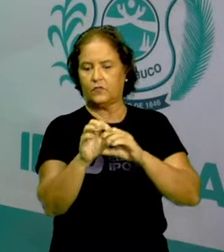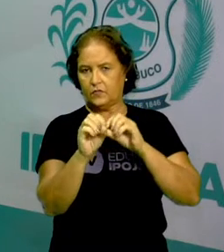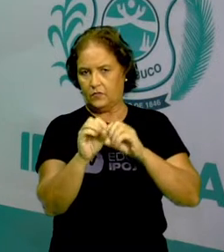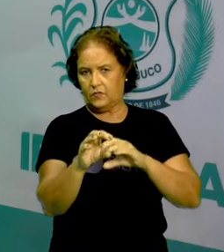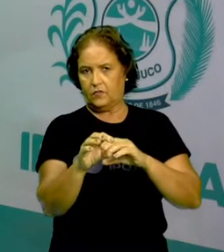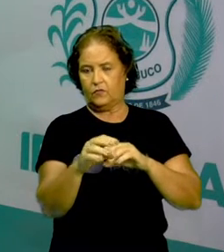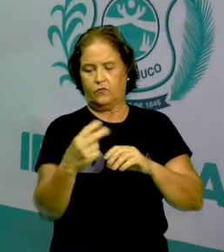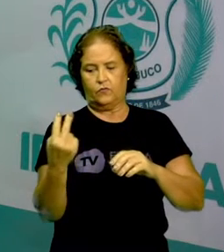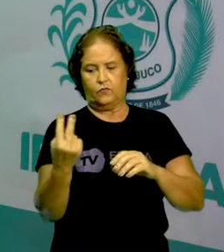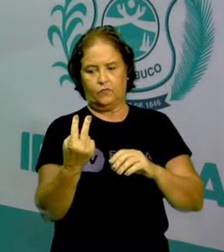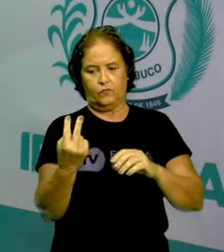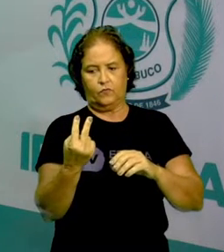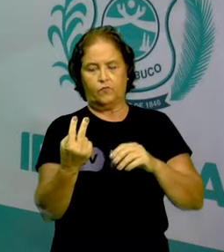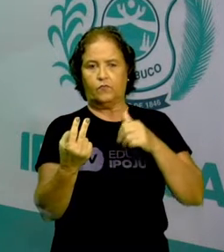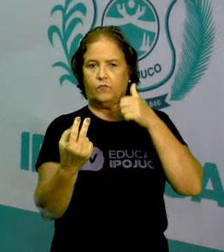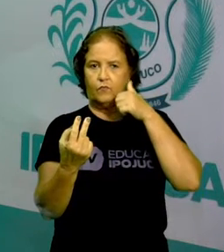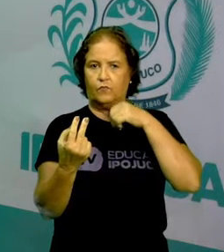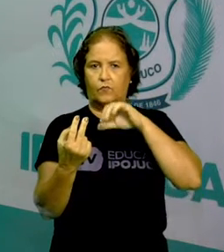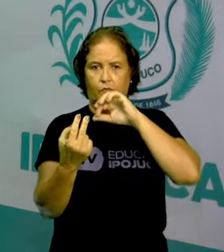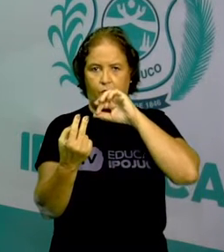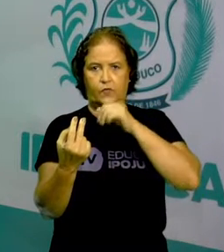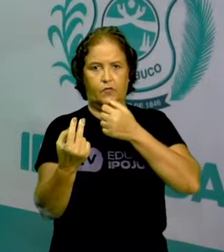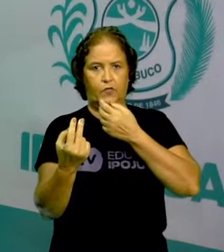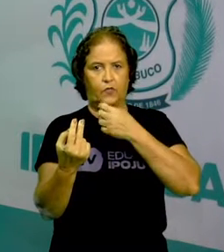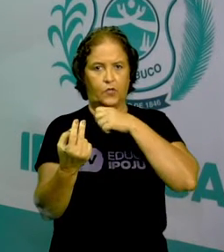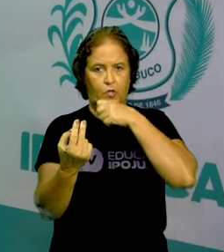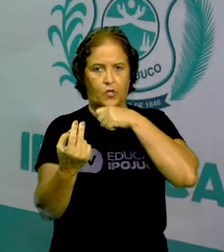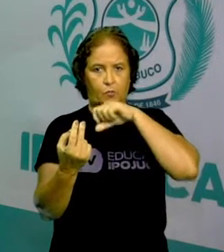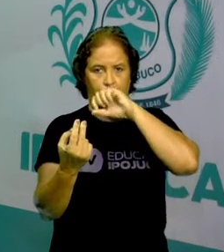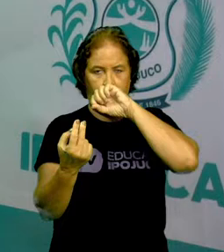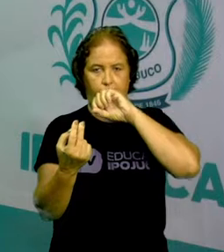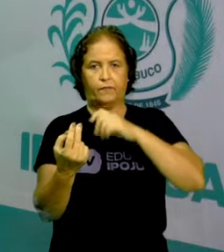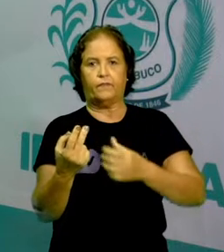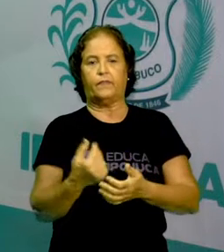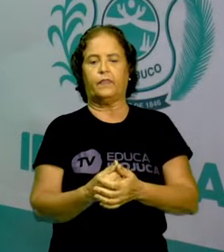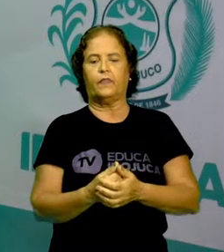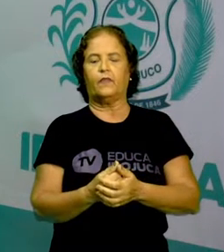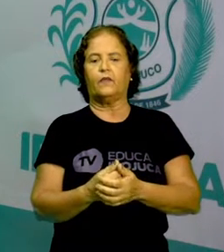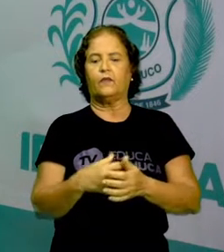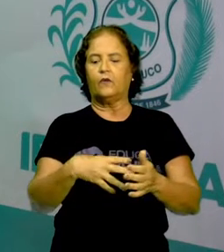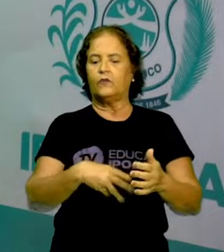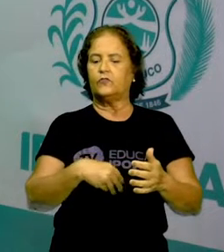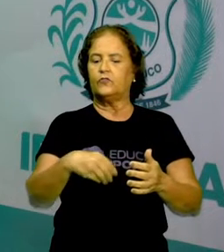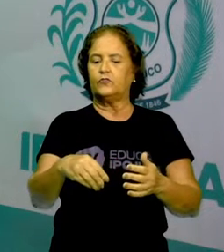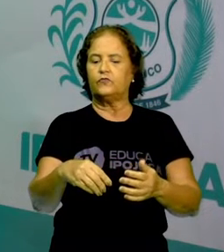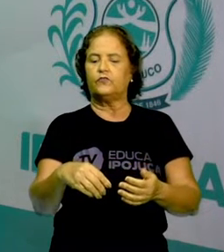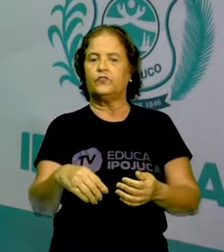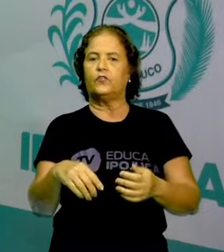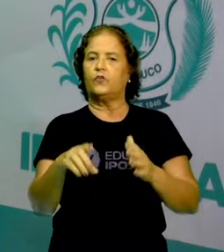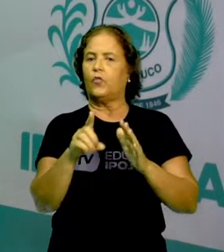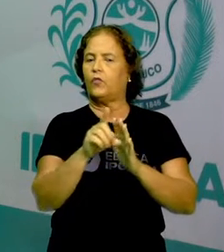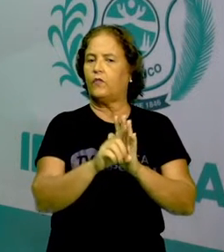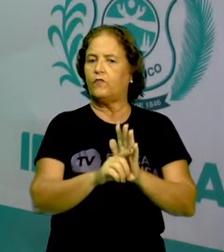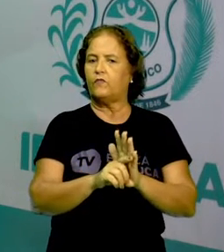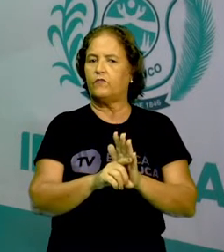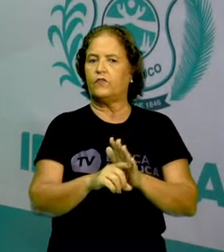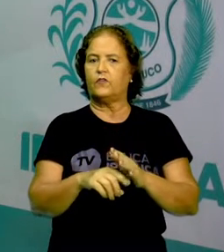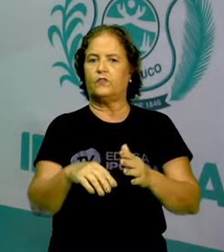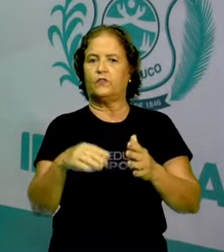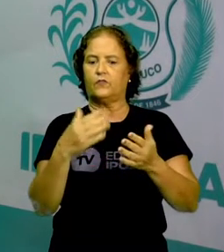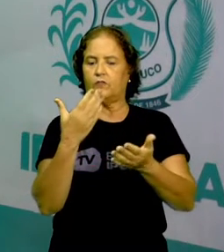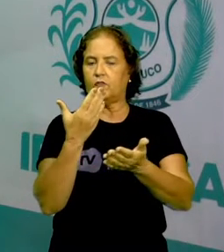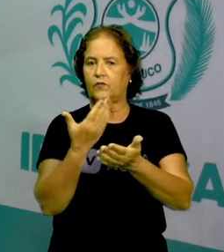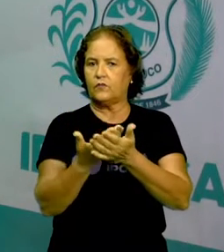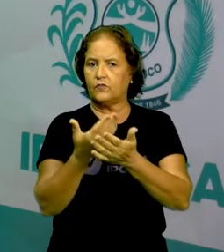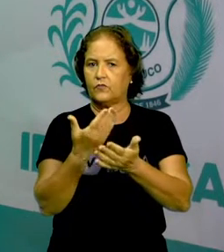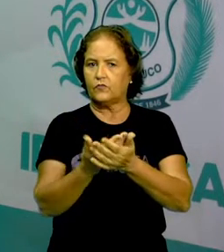Então vamos lá. Os filhos têm o dever de estudar, respeitar e obedecer aos pais.